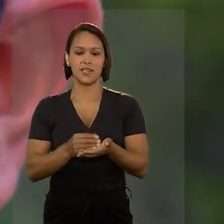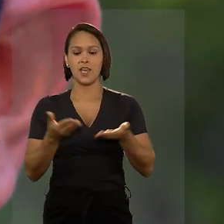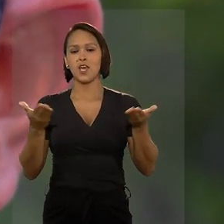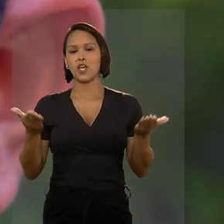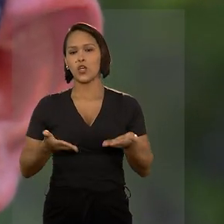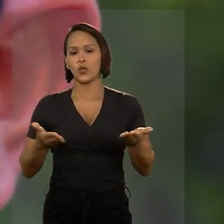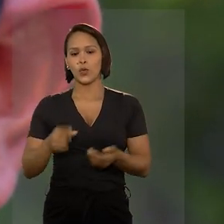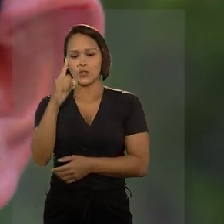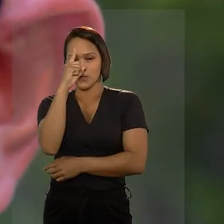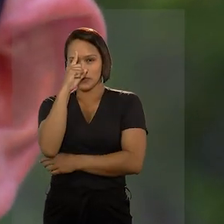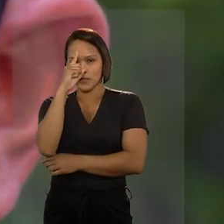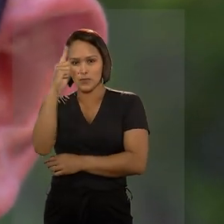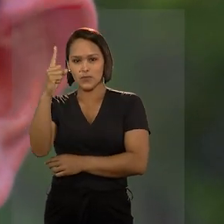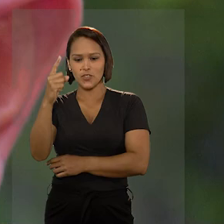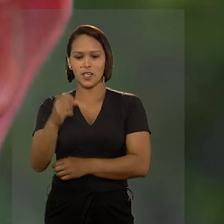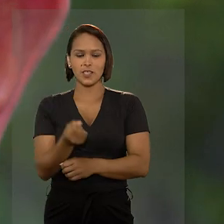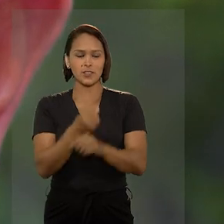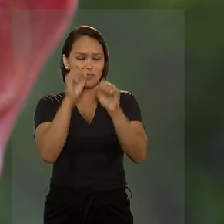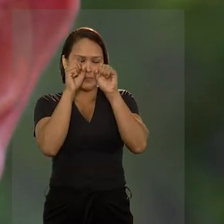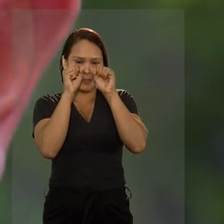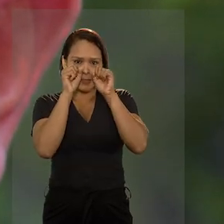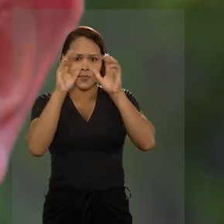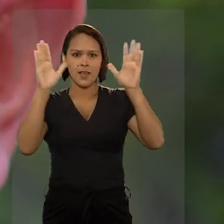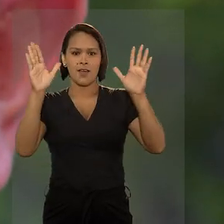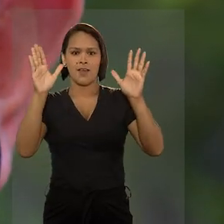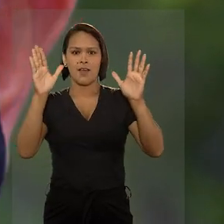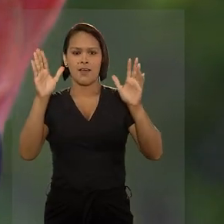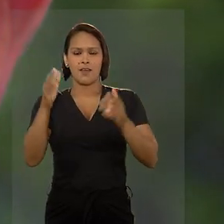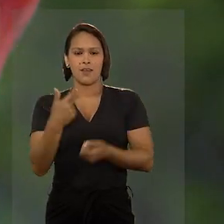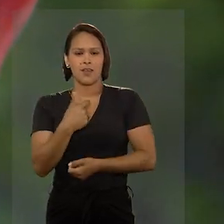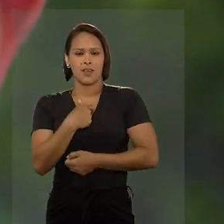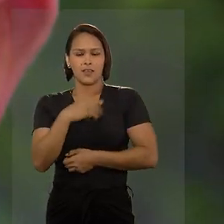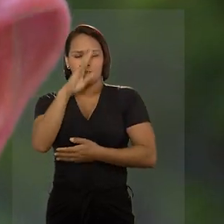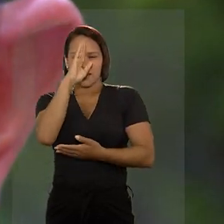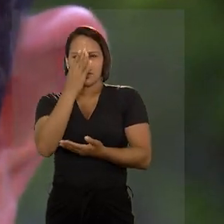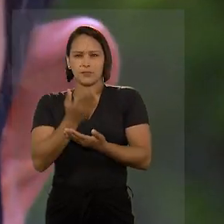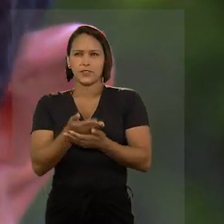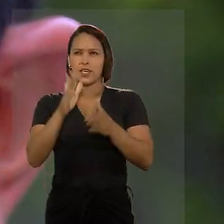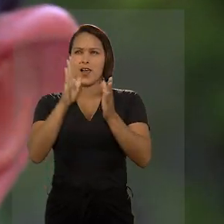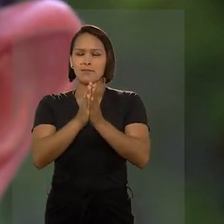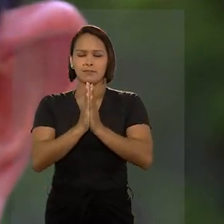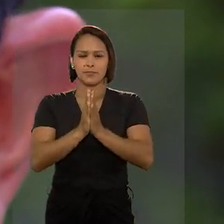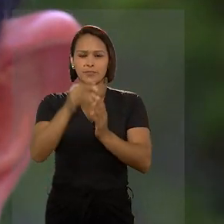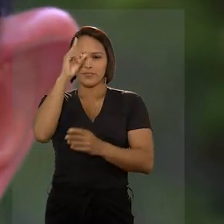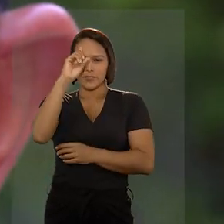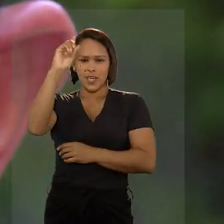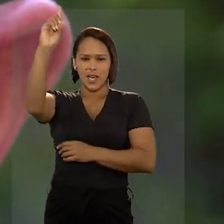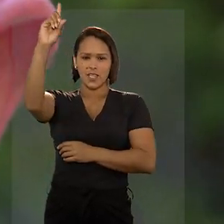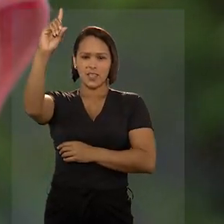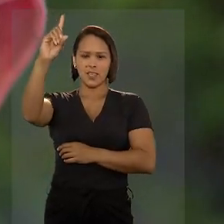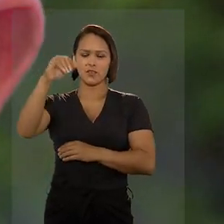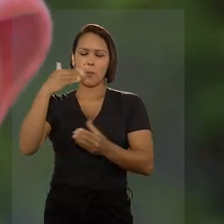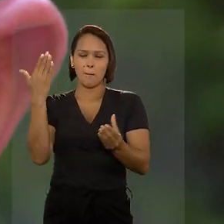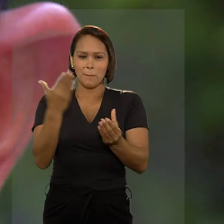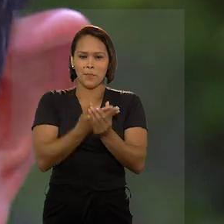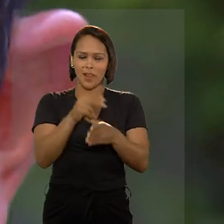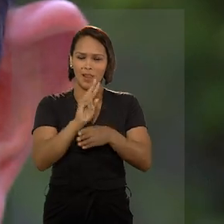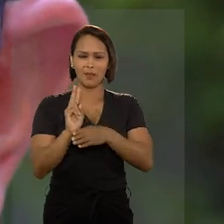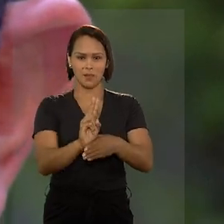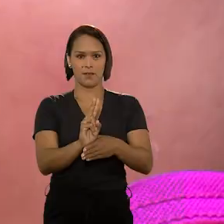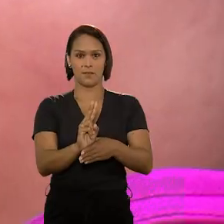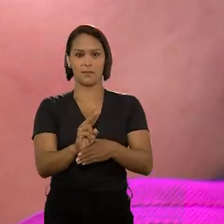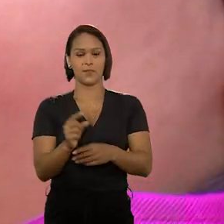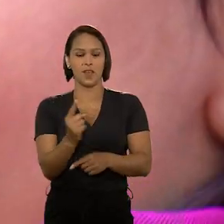E hoje foi um dia que a gente acordou agradecendo a Deus pela